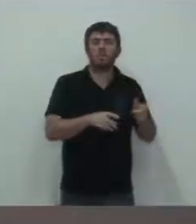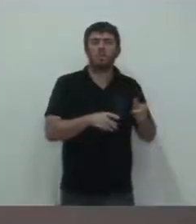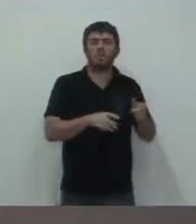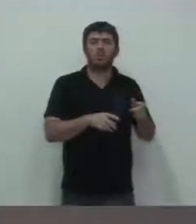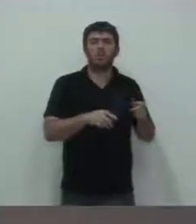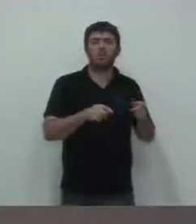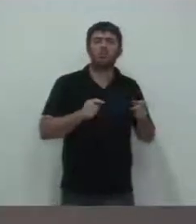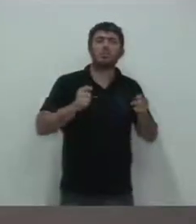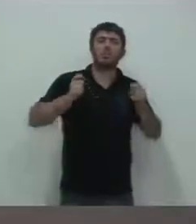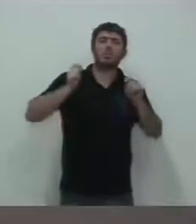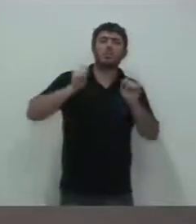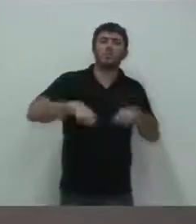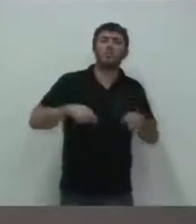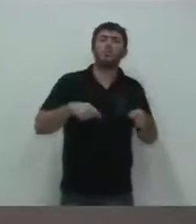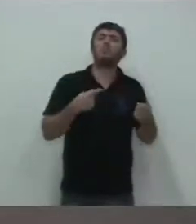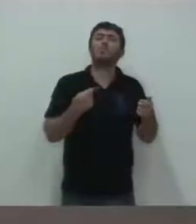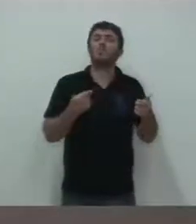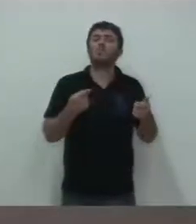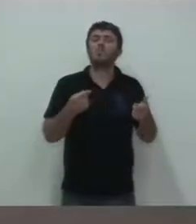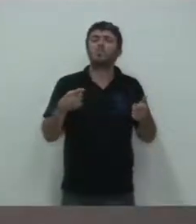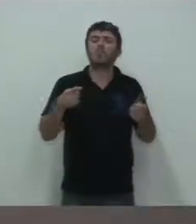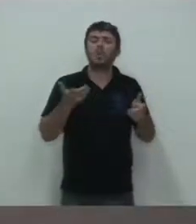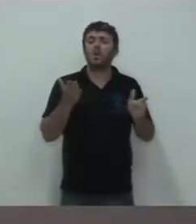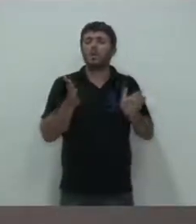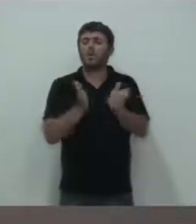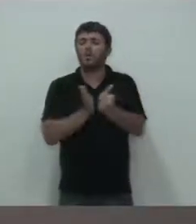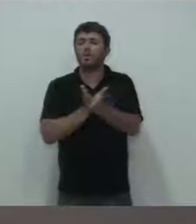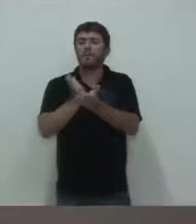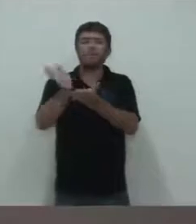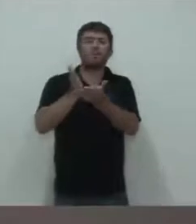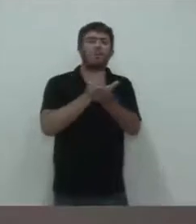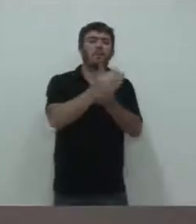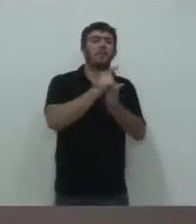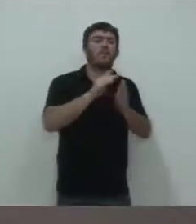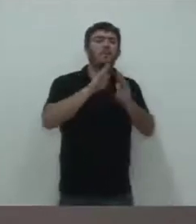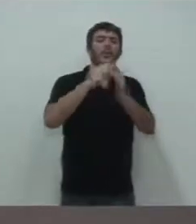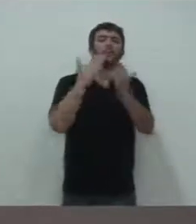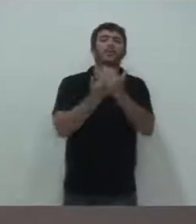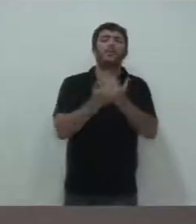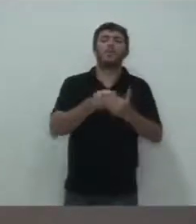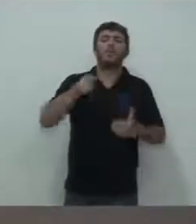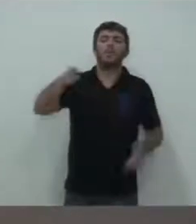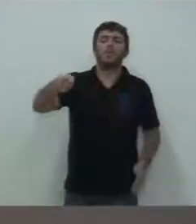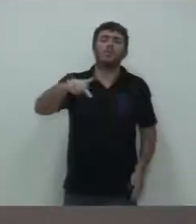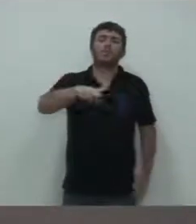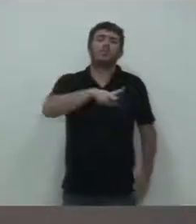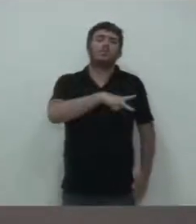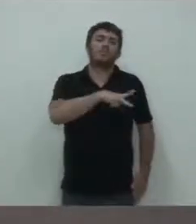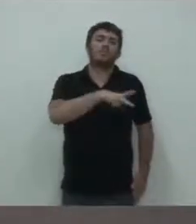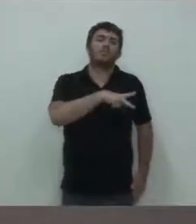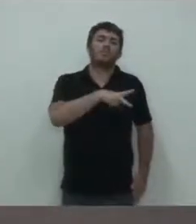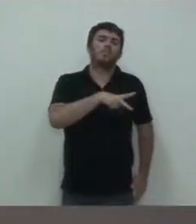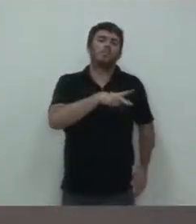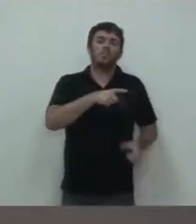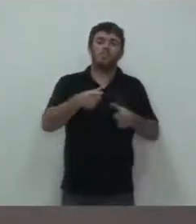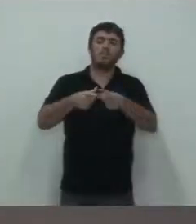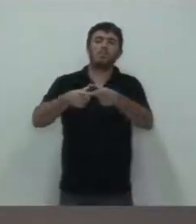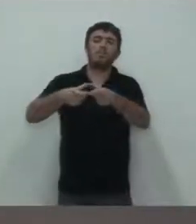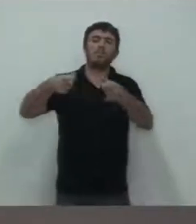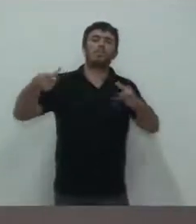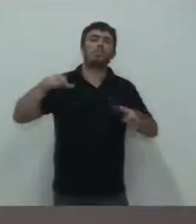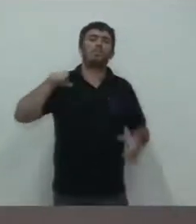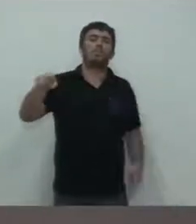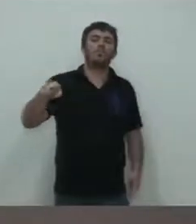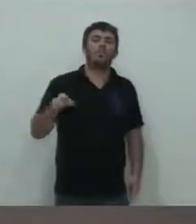indirecionamento às escolas particulares, para contratar. Entenderam? Então foi